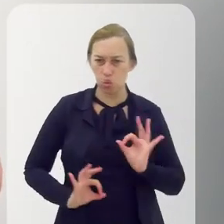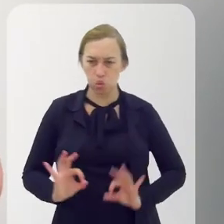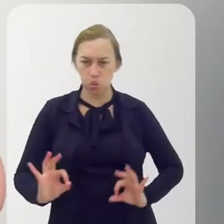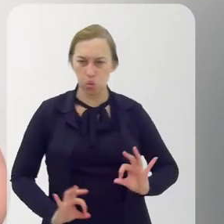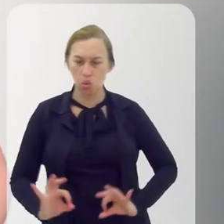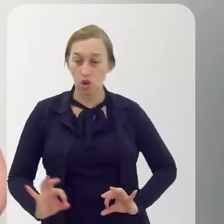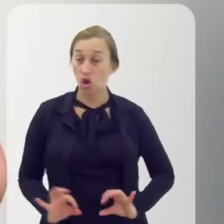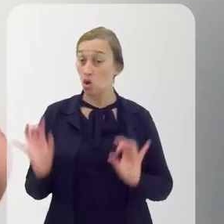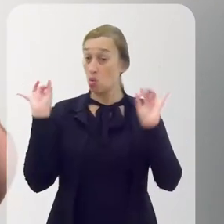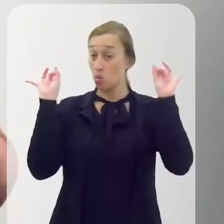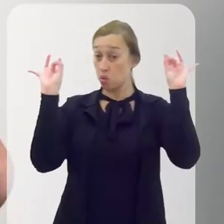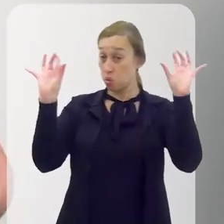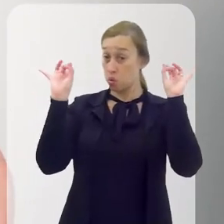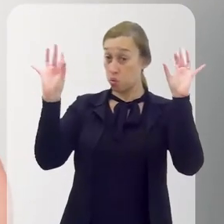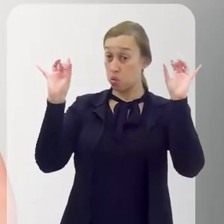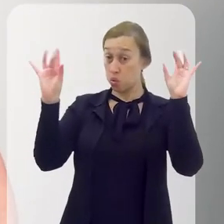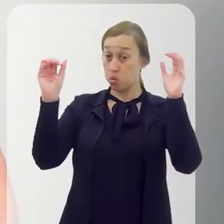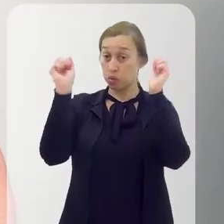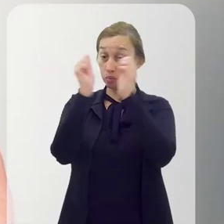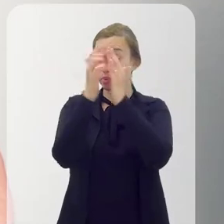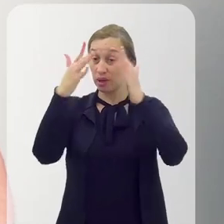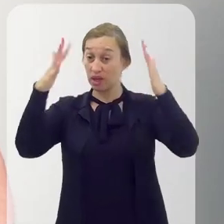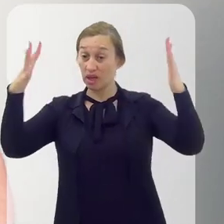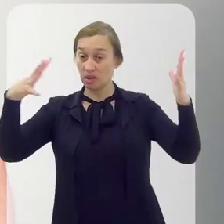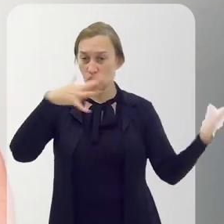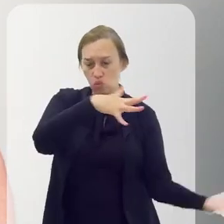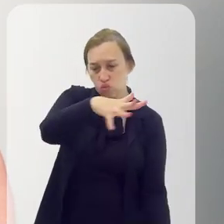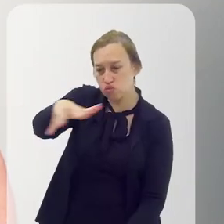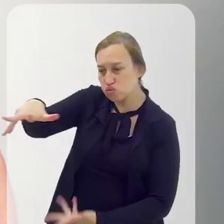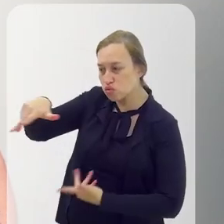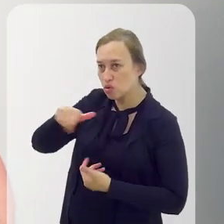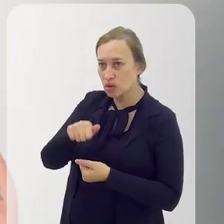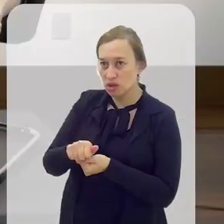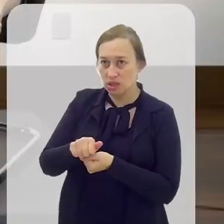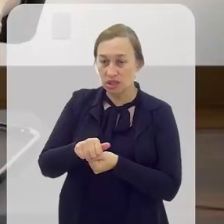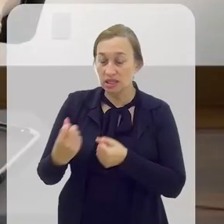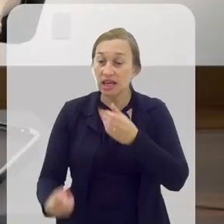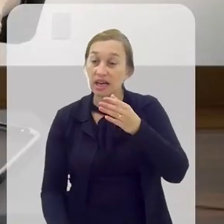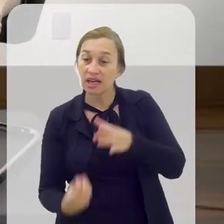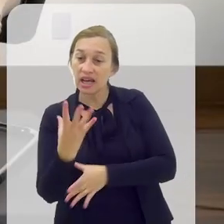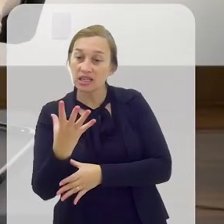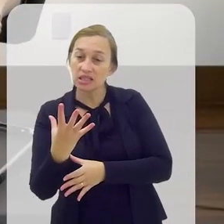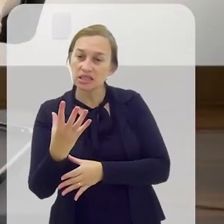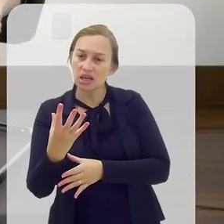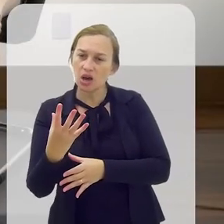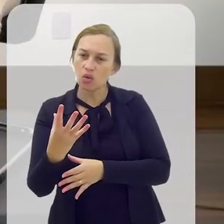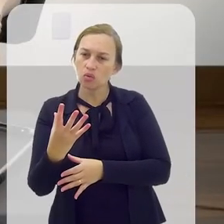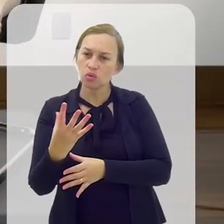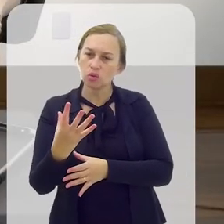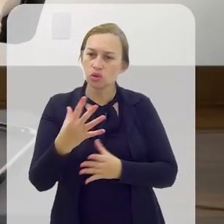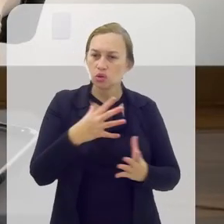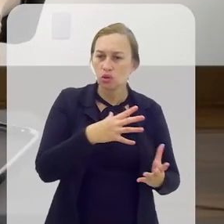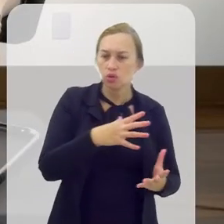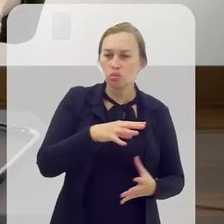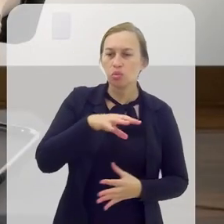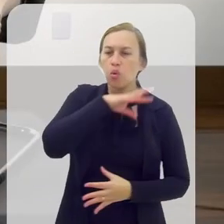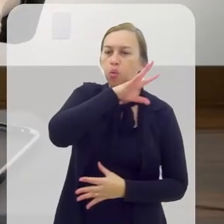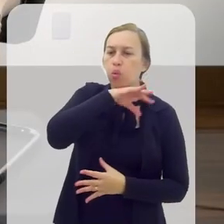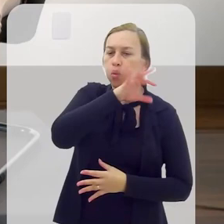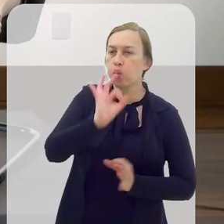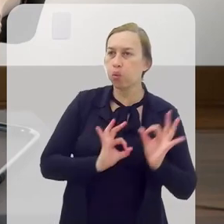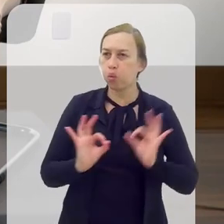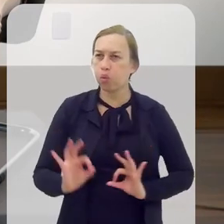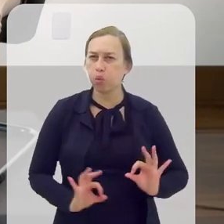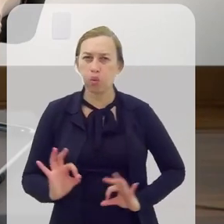celeste, que são as pléiades que iluminam o universo. Então, a partir da criação desse universo por uma onça,